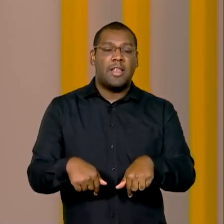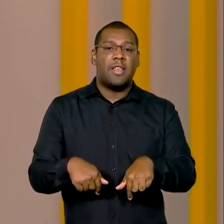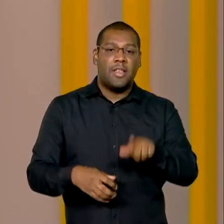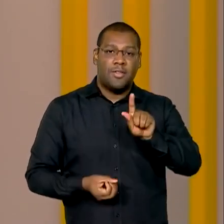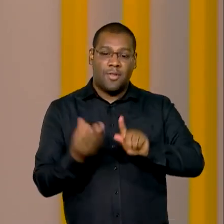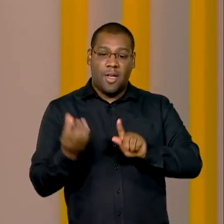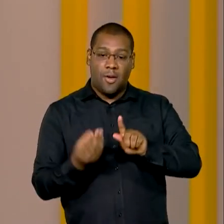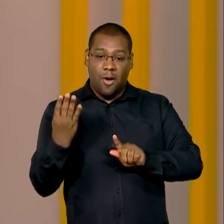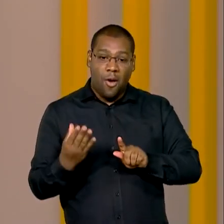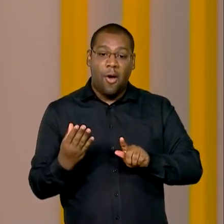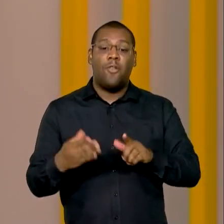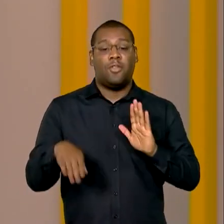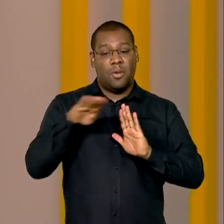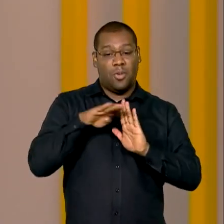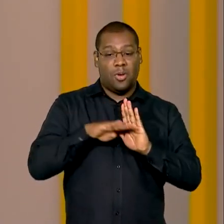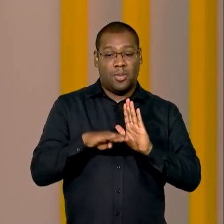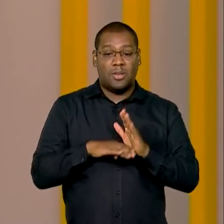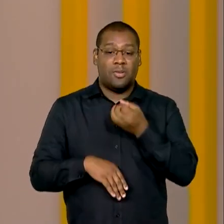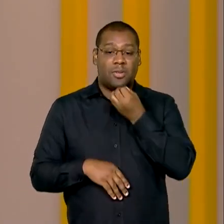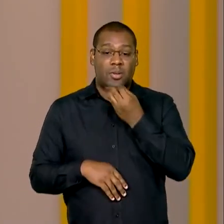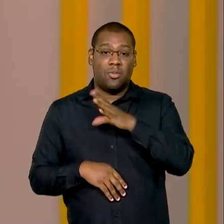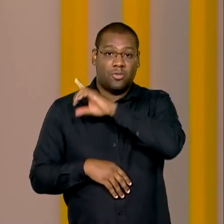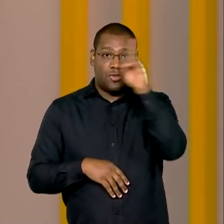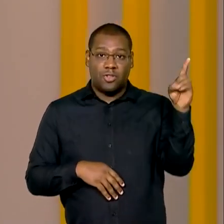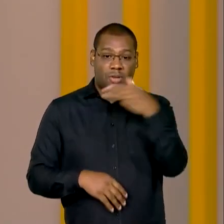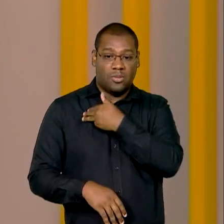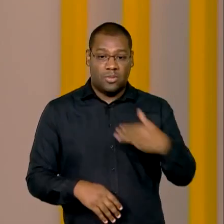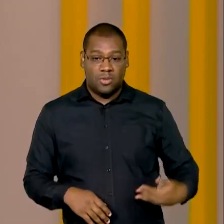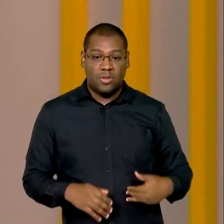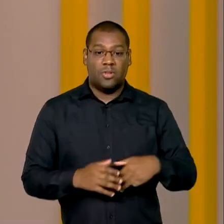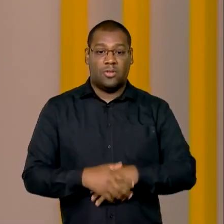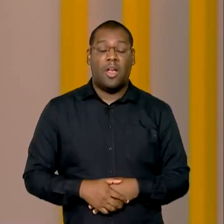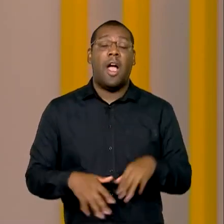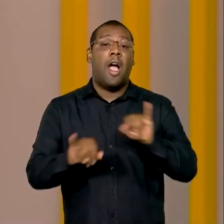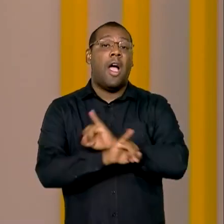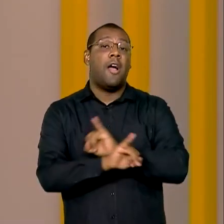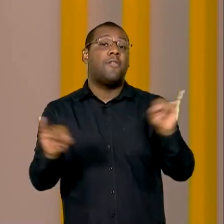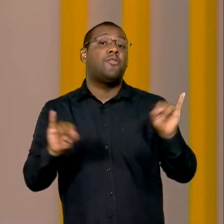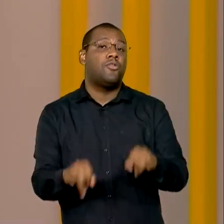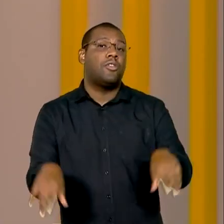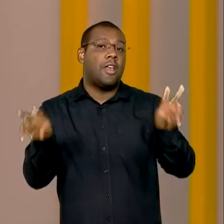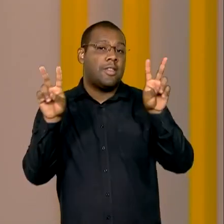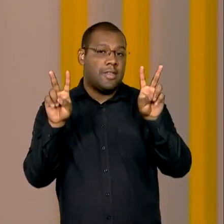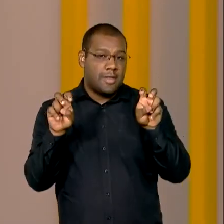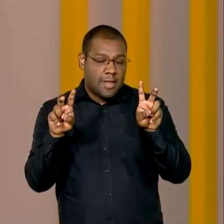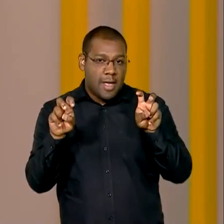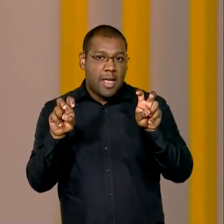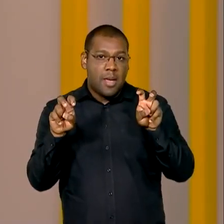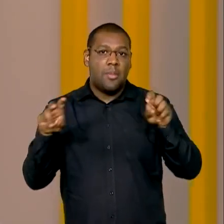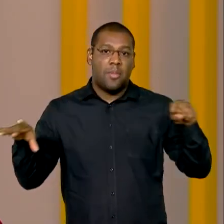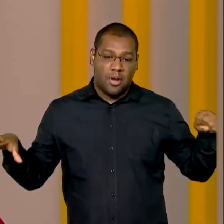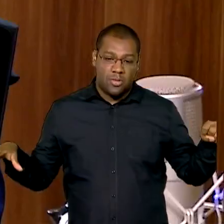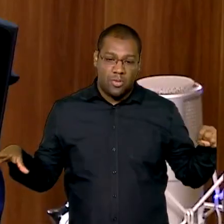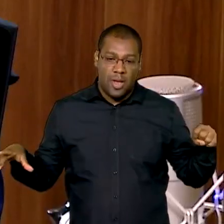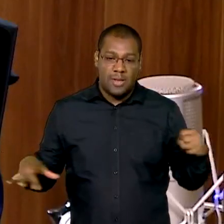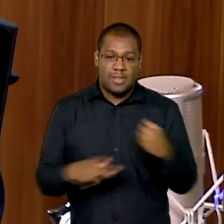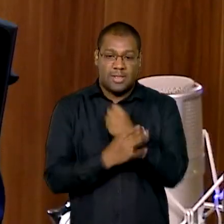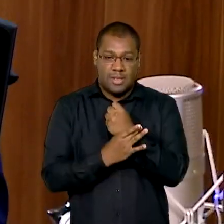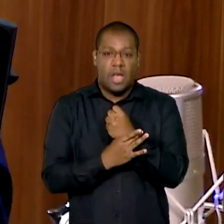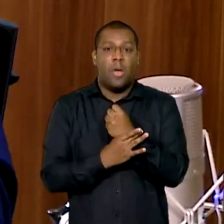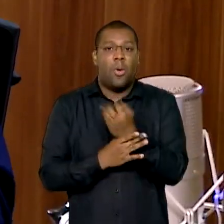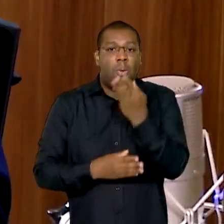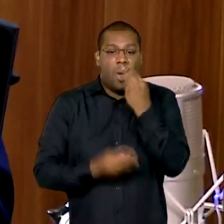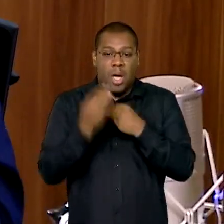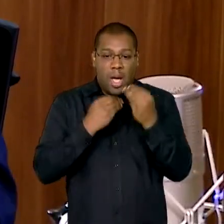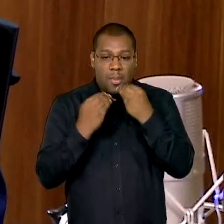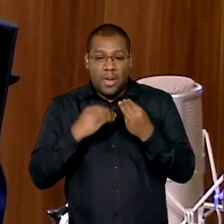Bom Dia Ministro e falou sobre o estudo que revelou que a insegurança alimentar no país caiu 30%. O presidente